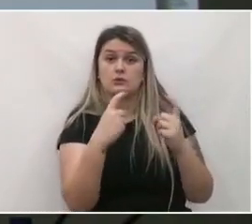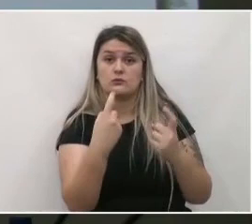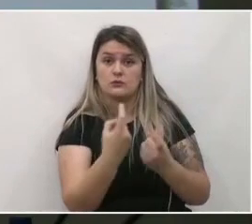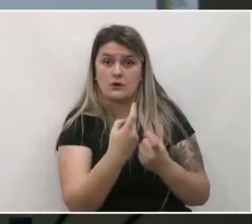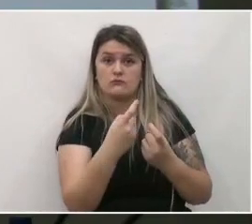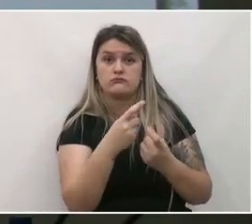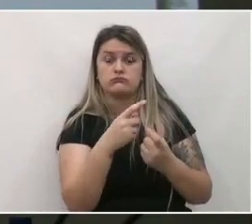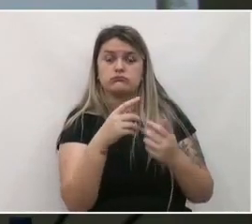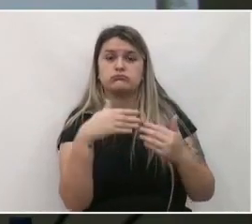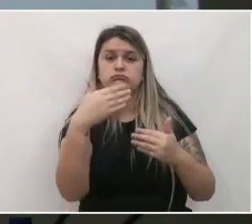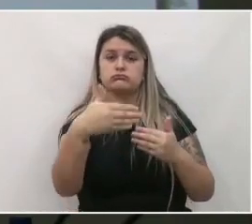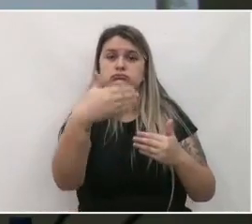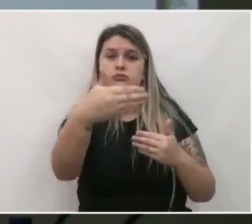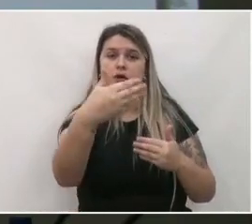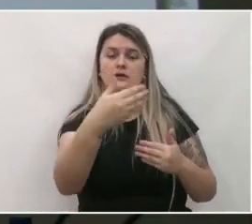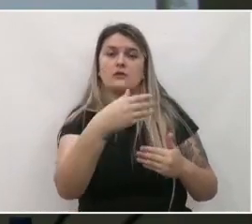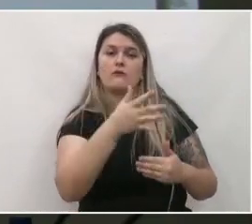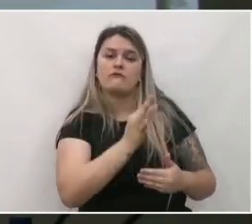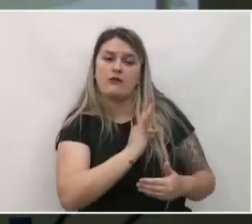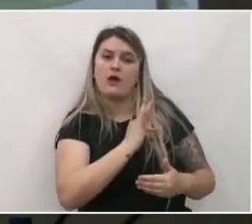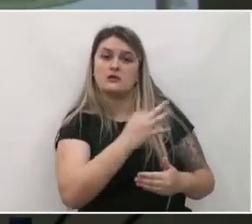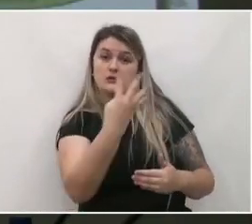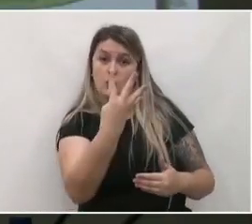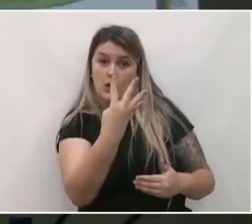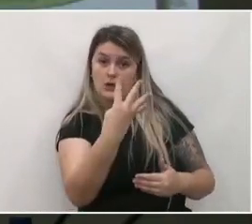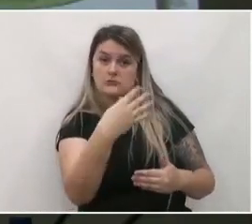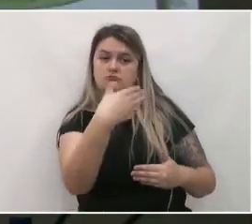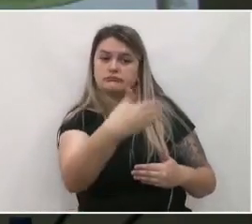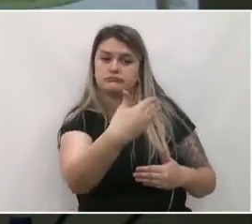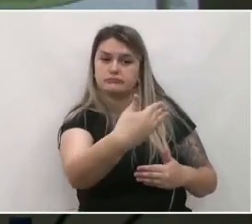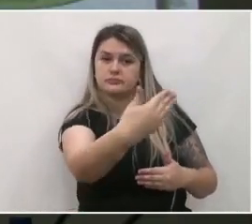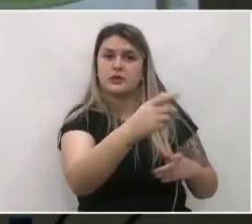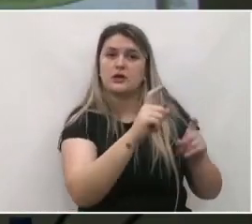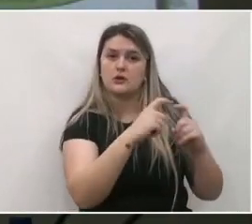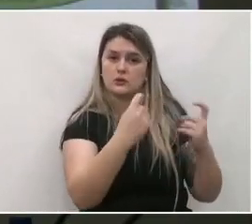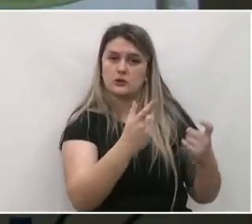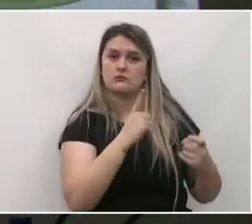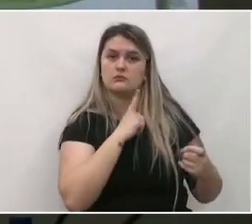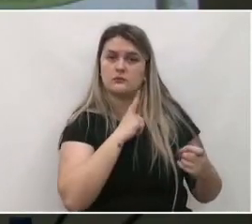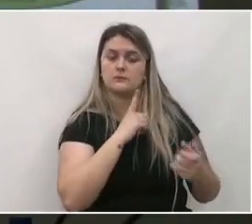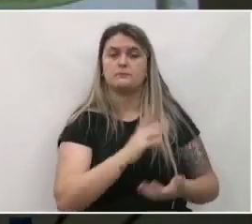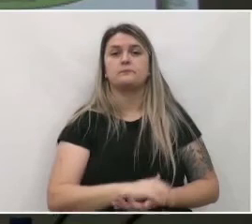então cada etapa cada uma daquelas quatro etapas possui uma audiência pública